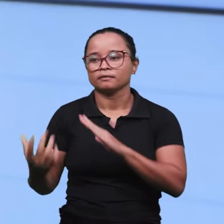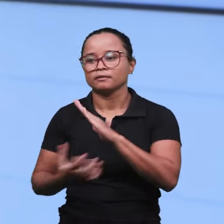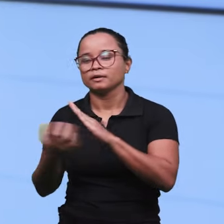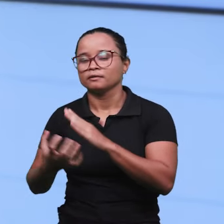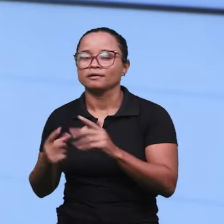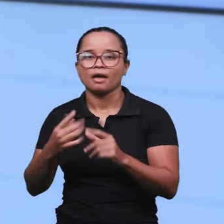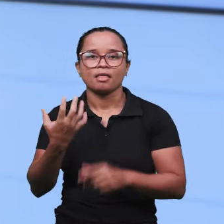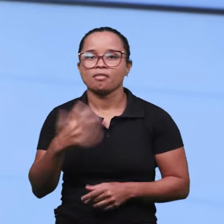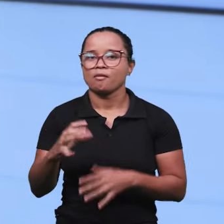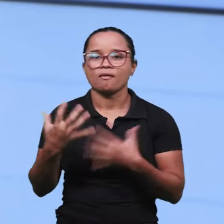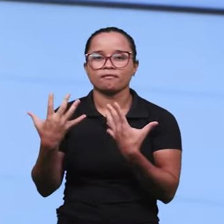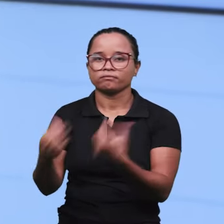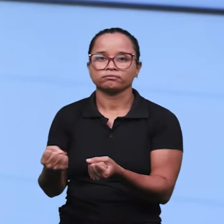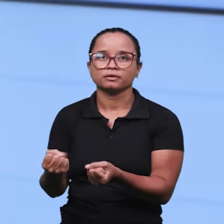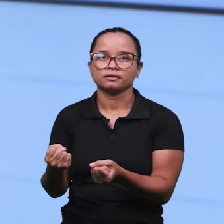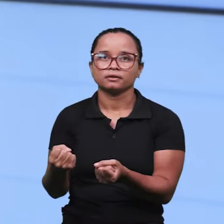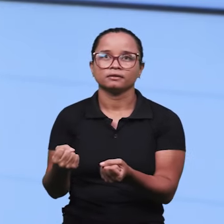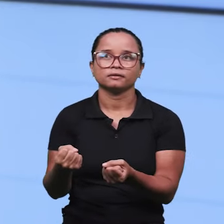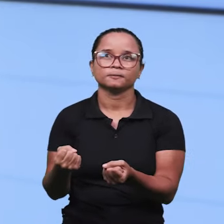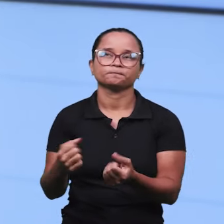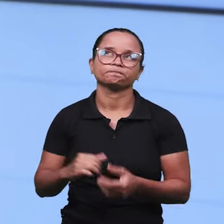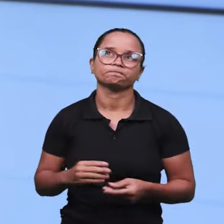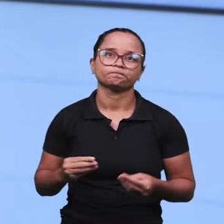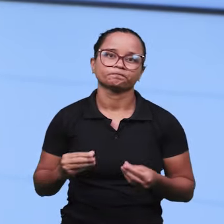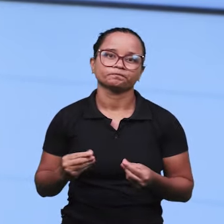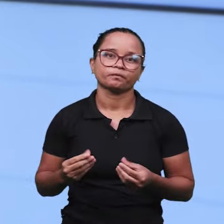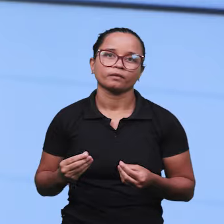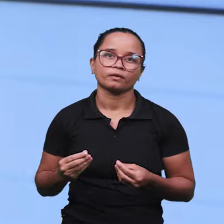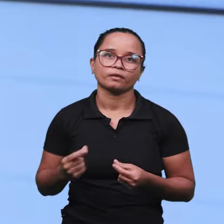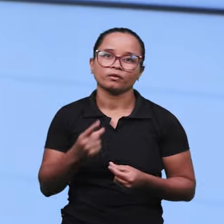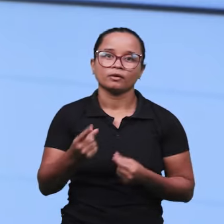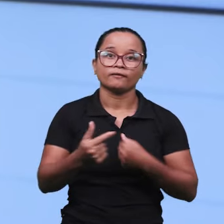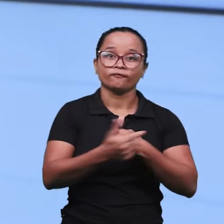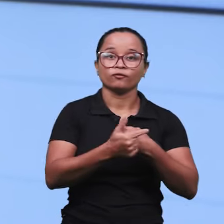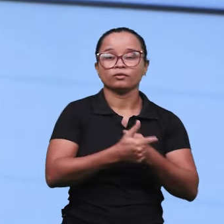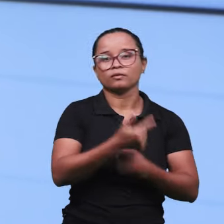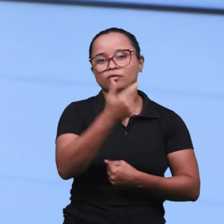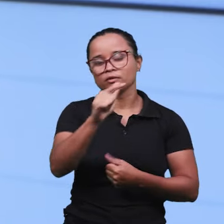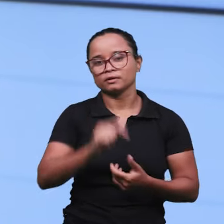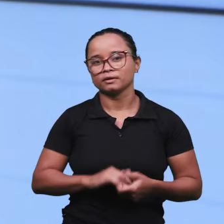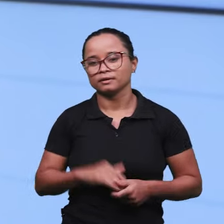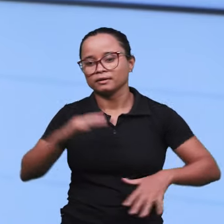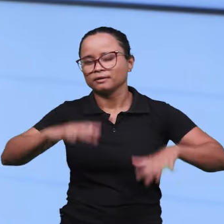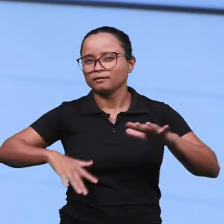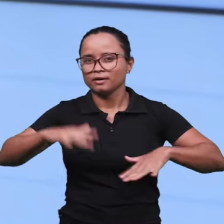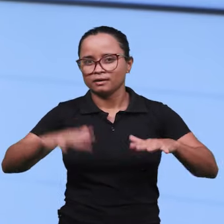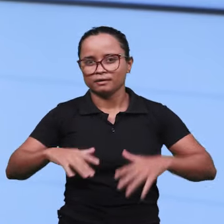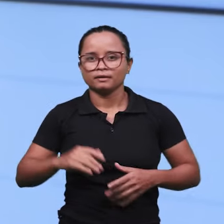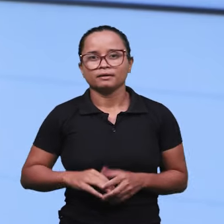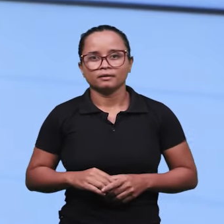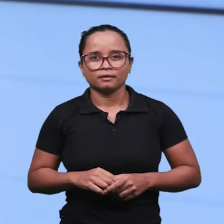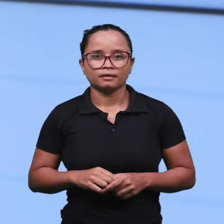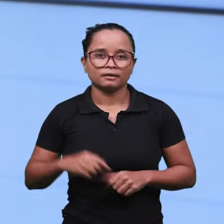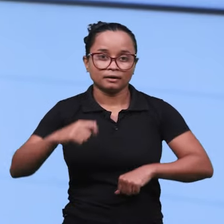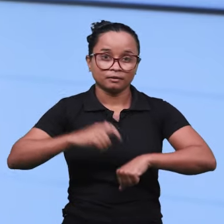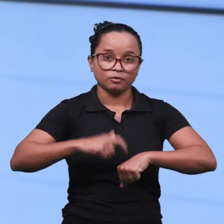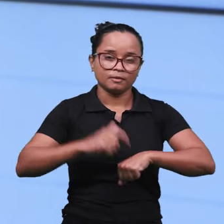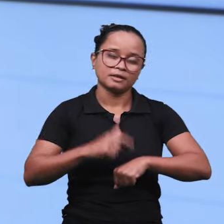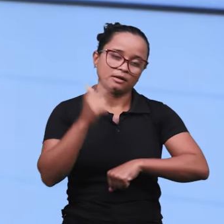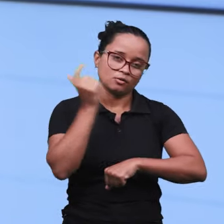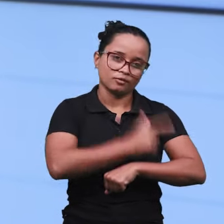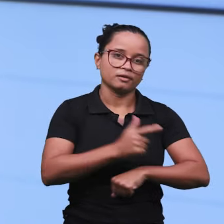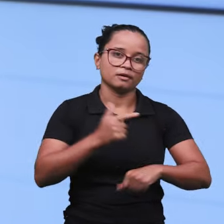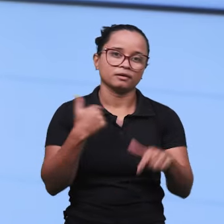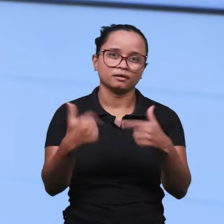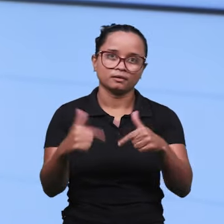quer aceitá-lo, não quer colocar ele numa outra função que talvez seja a que, naquele momento, né, ele consiga